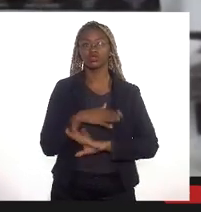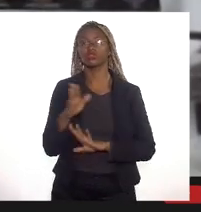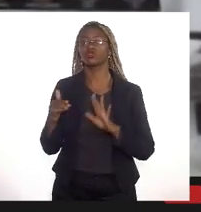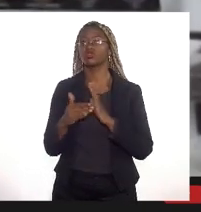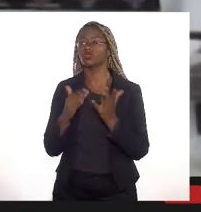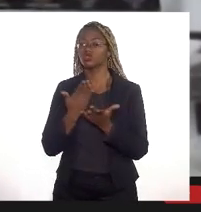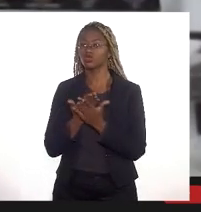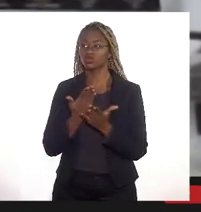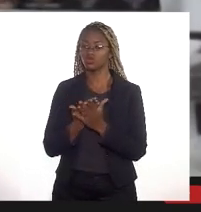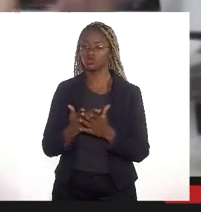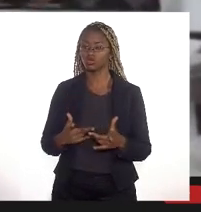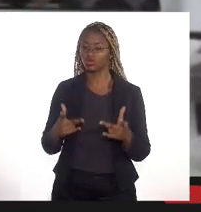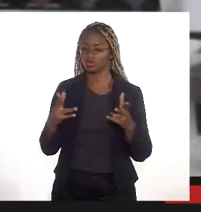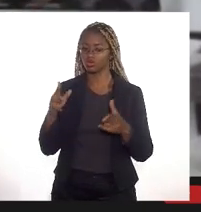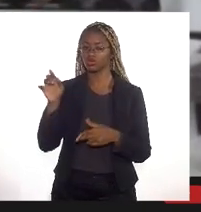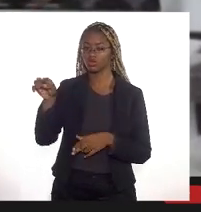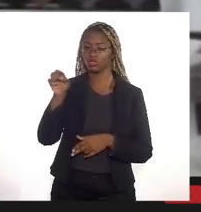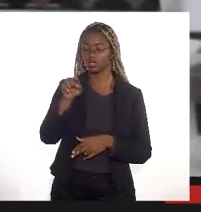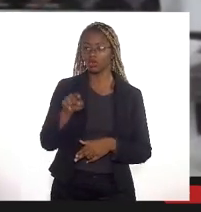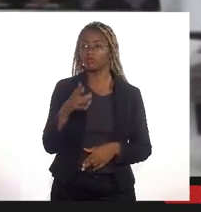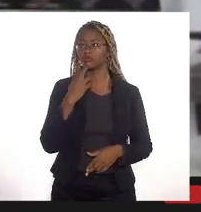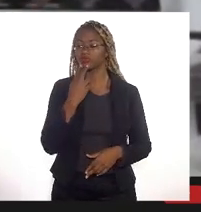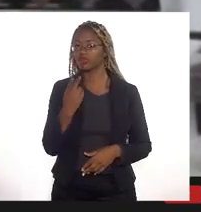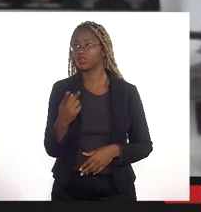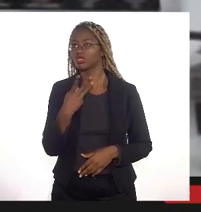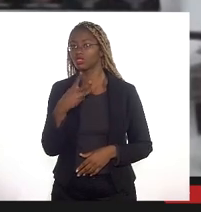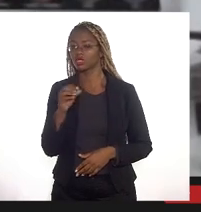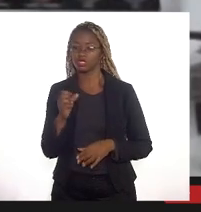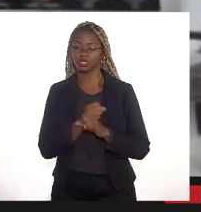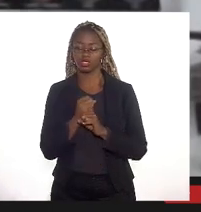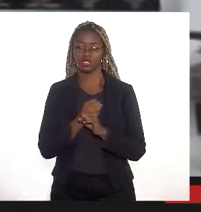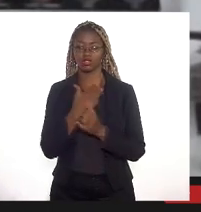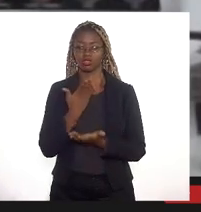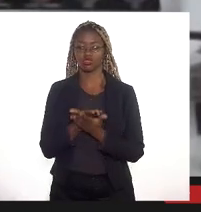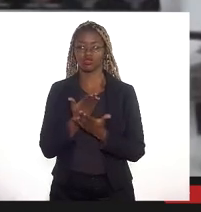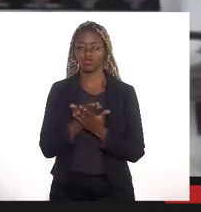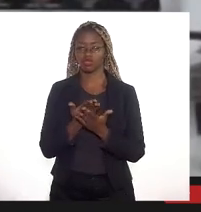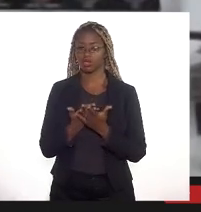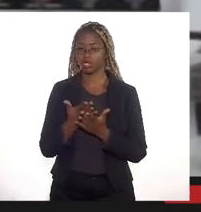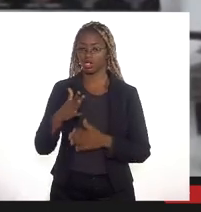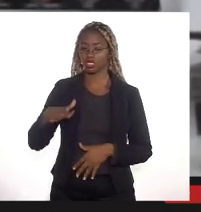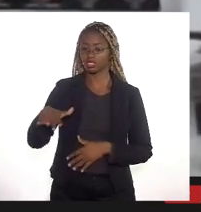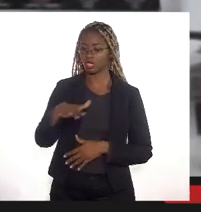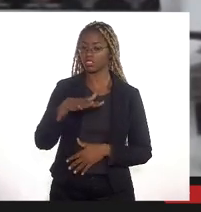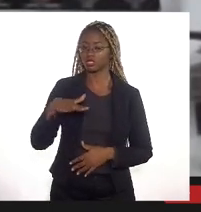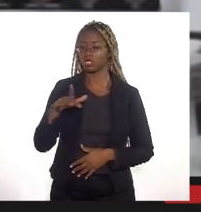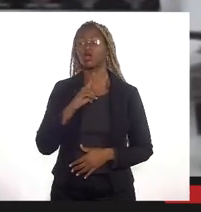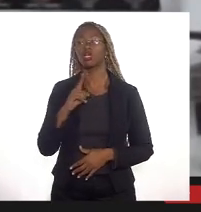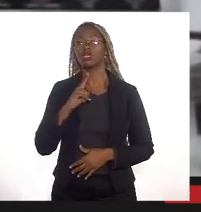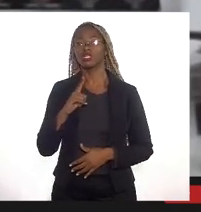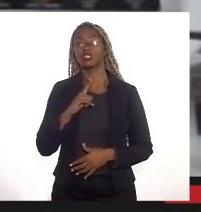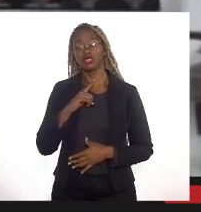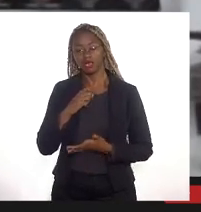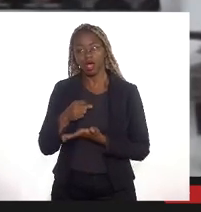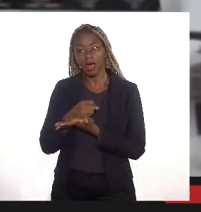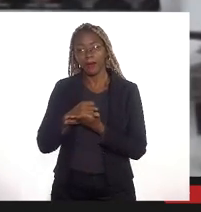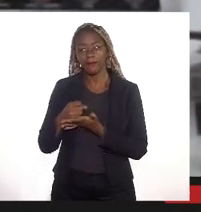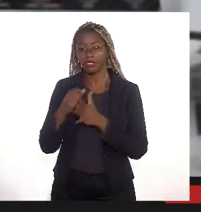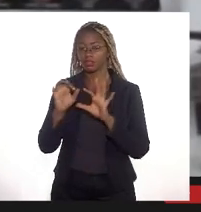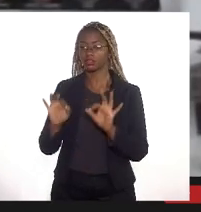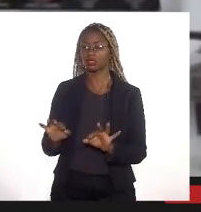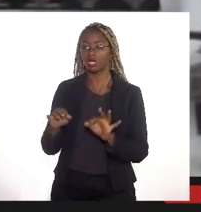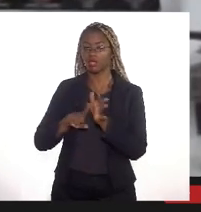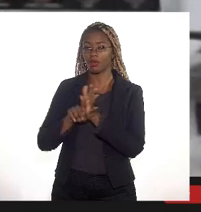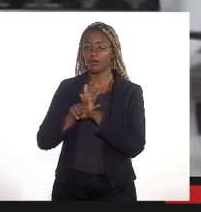conforme o professor Carino que está há 30 anos estudando naquela região ali possa cada vez mais ter base para que especialistas como o